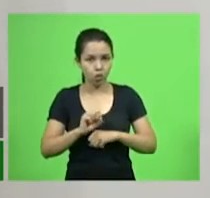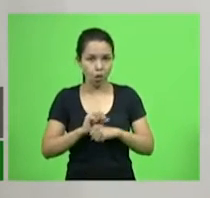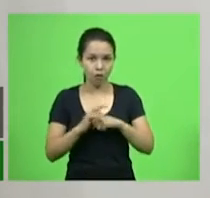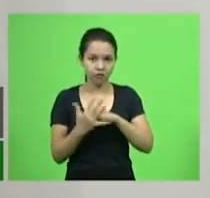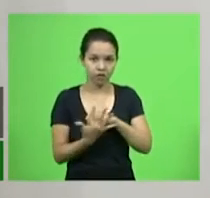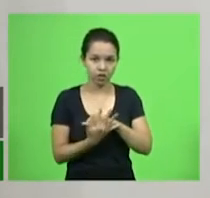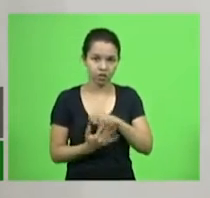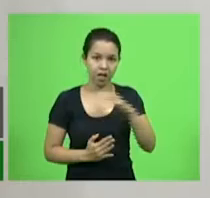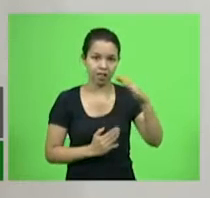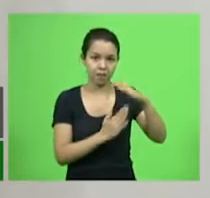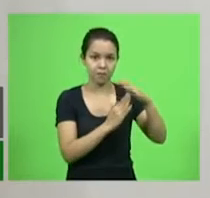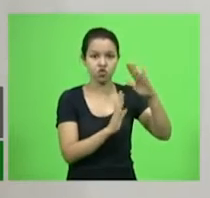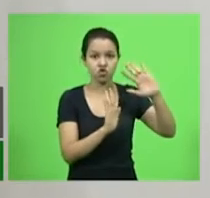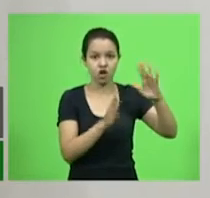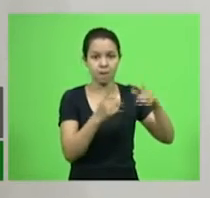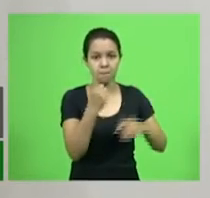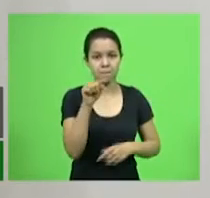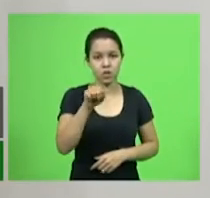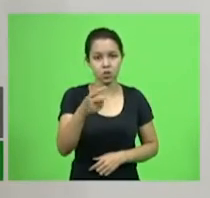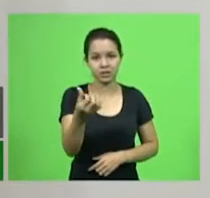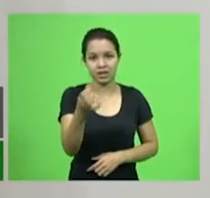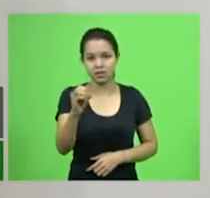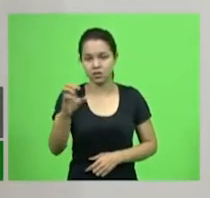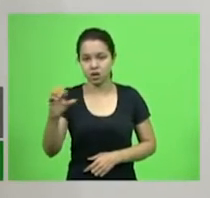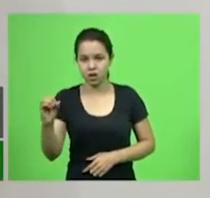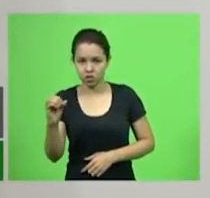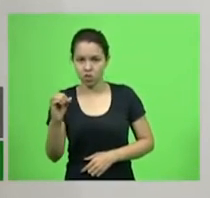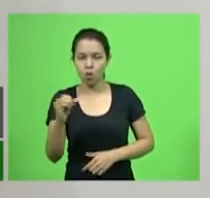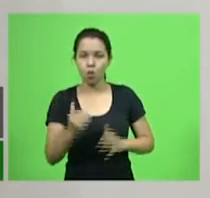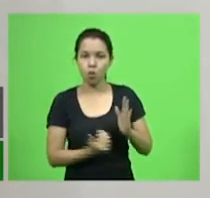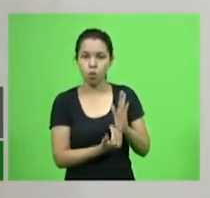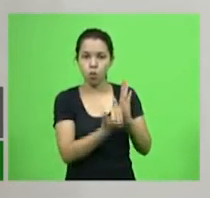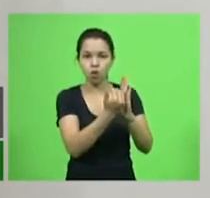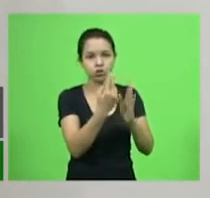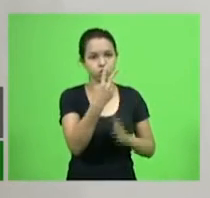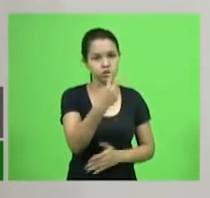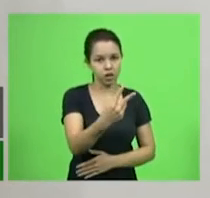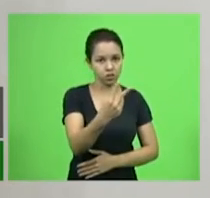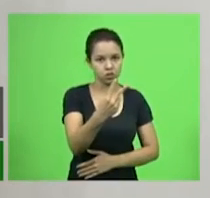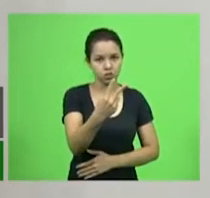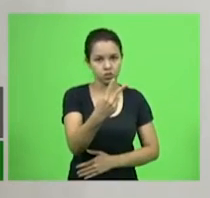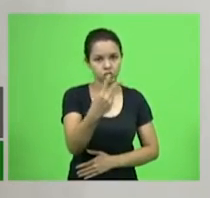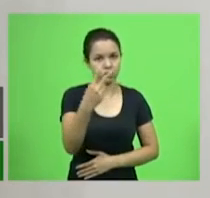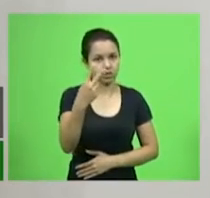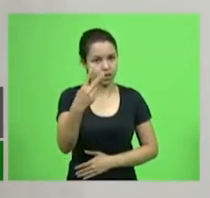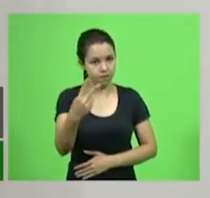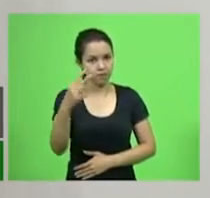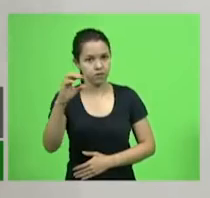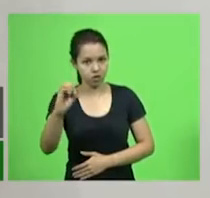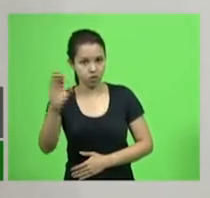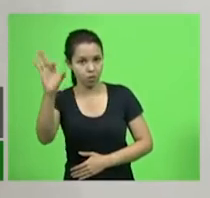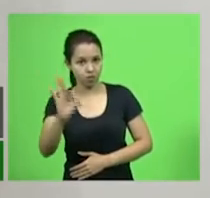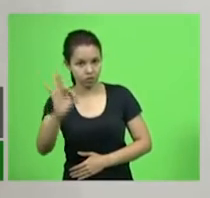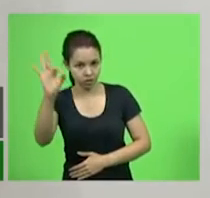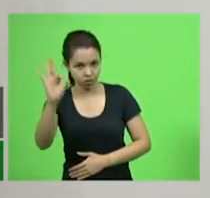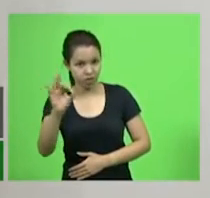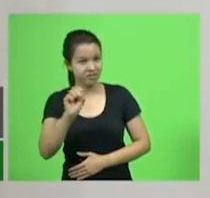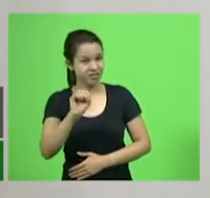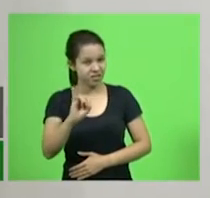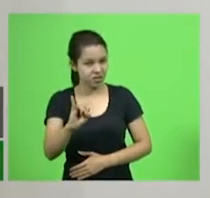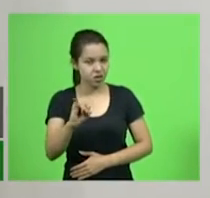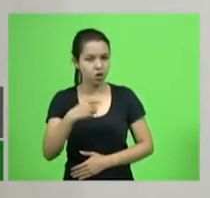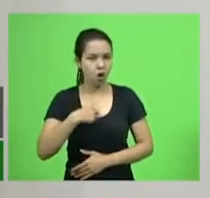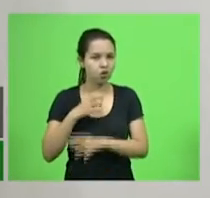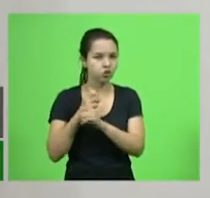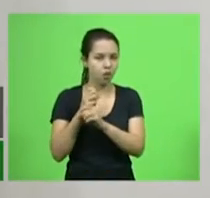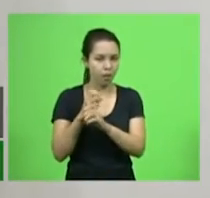1.600 casos. Um crescimento de 220%. Se a gente fizer o cálculo, se 10